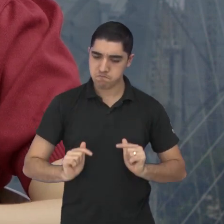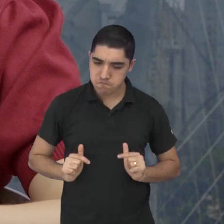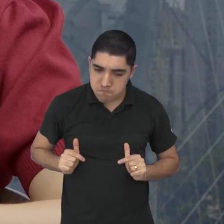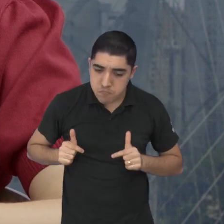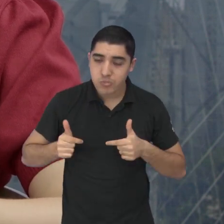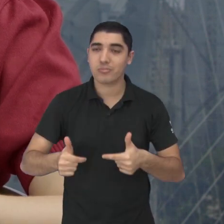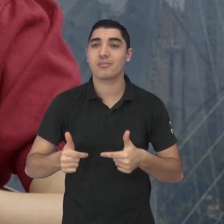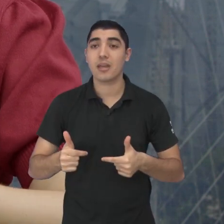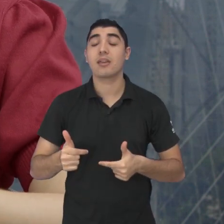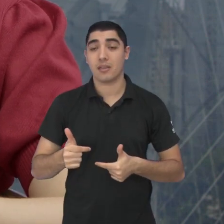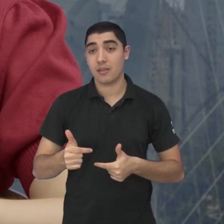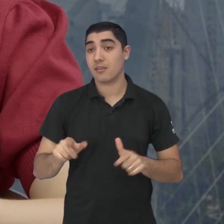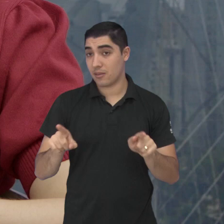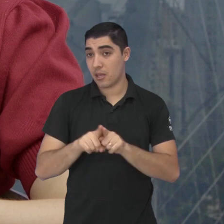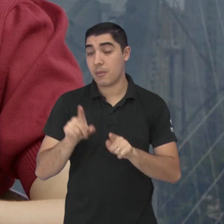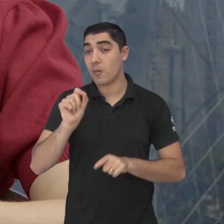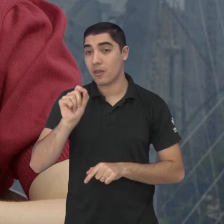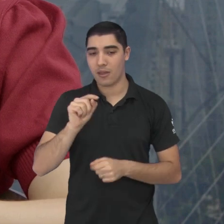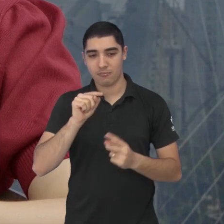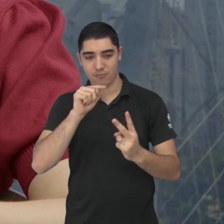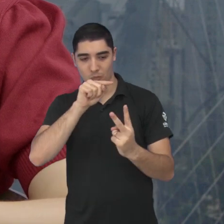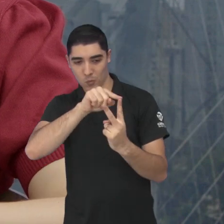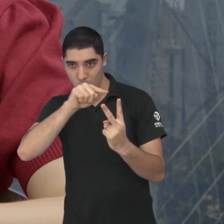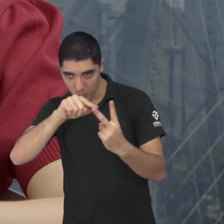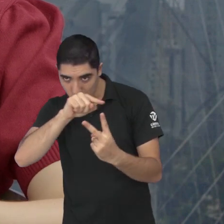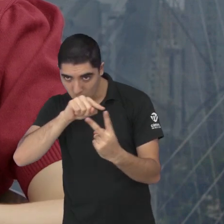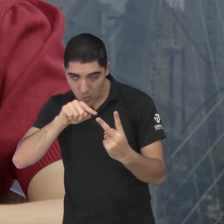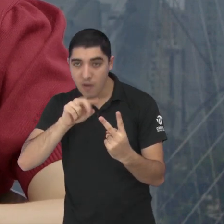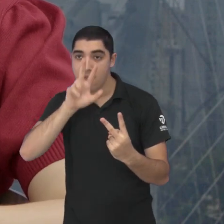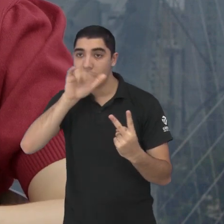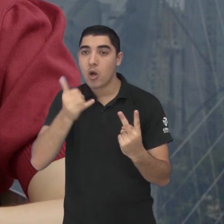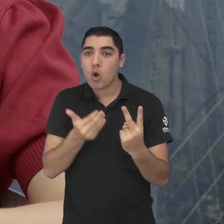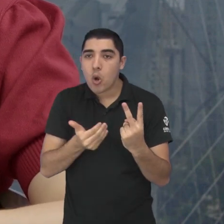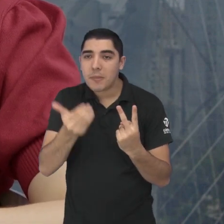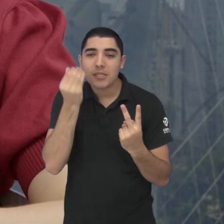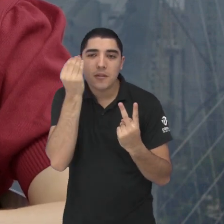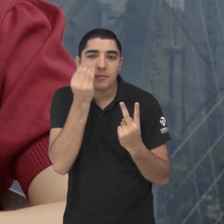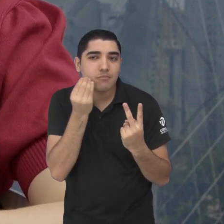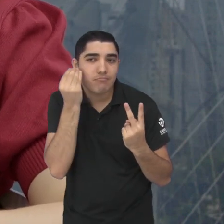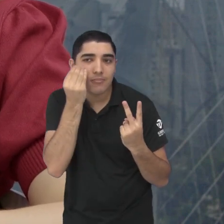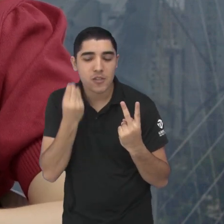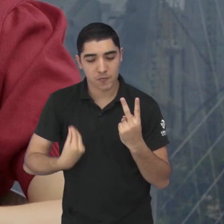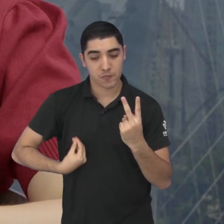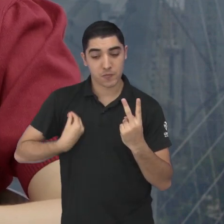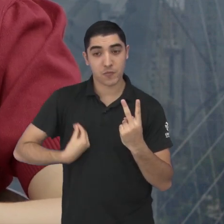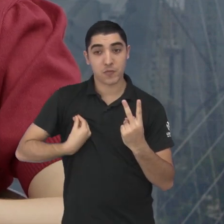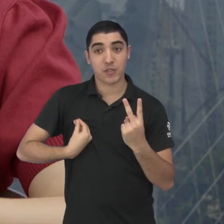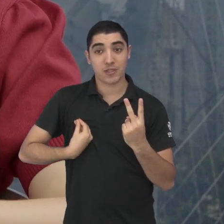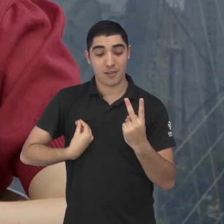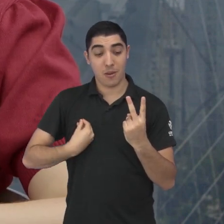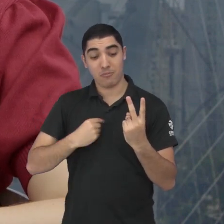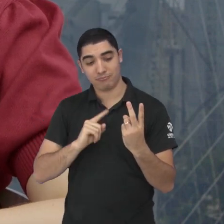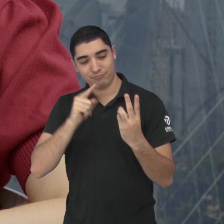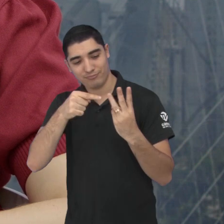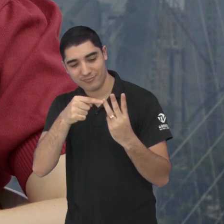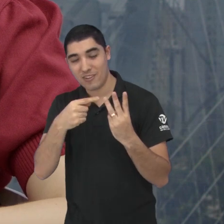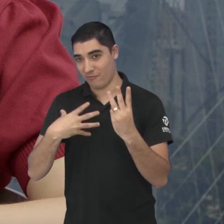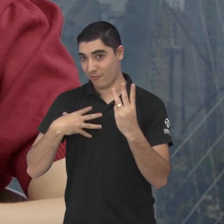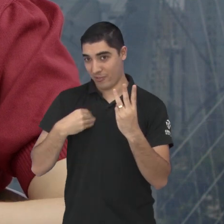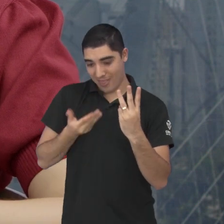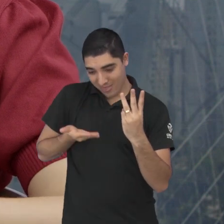vivências que esse pai e essa mãe vão experienciar após o nascimento desse filho, que vai, então,